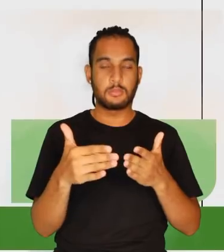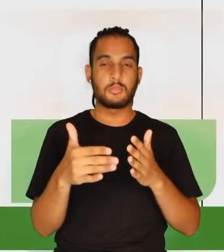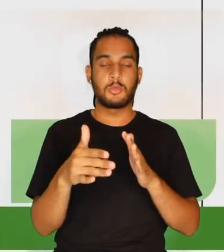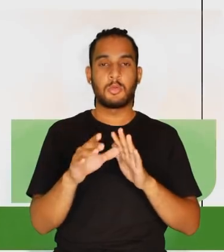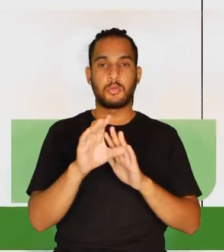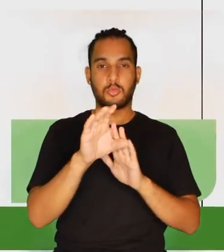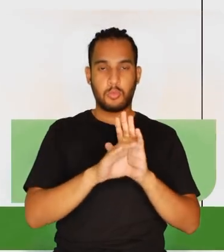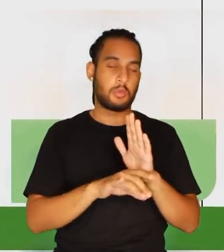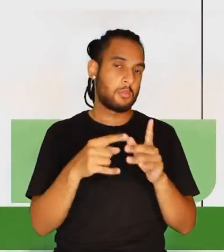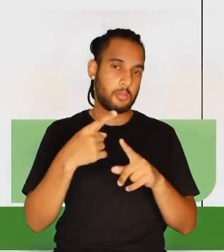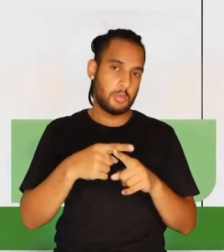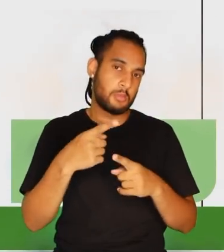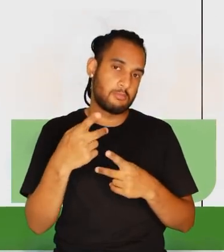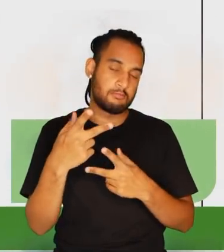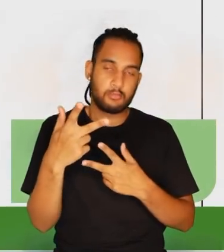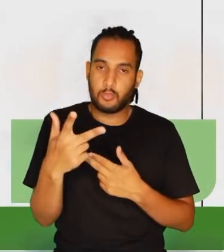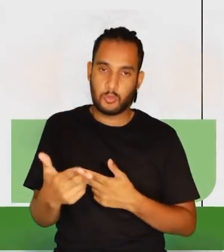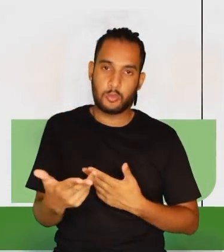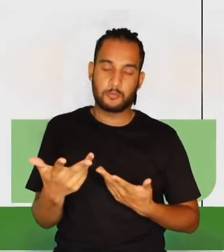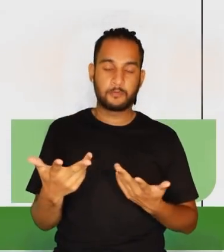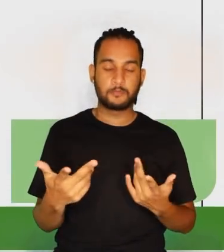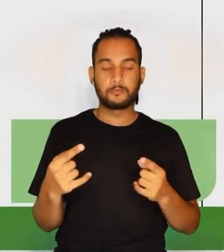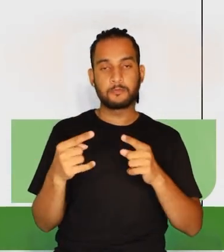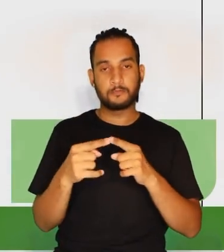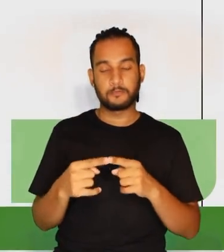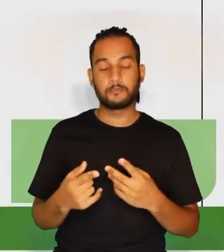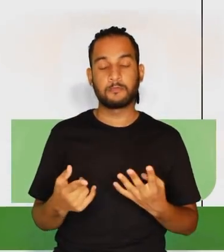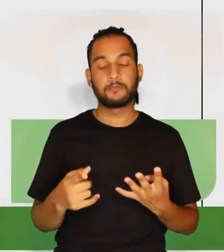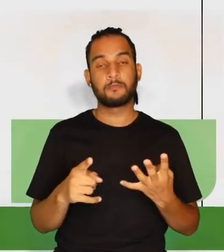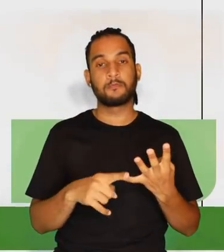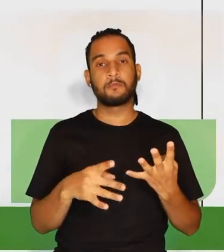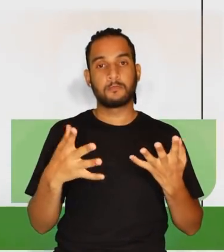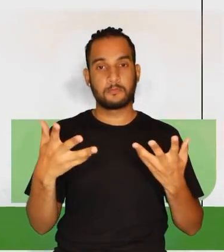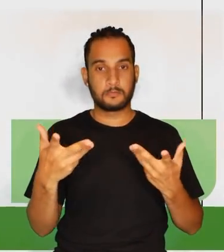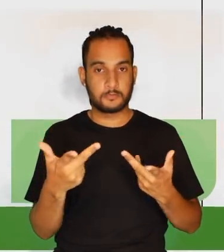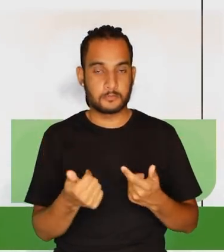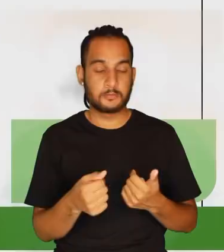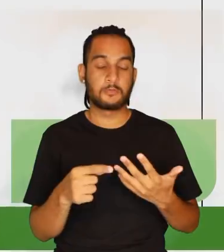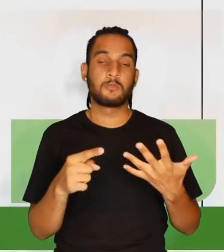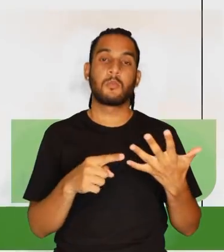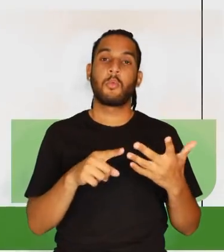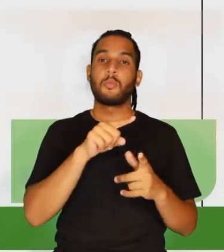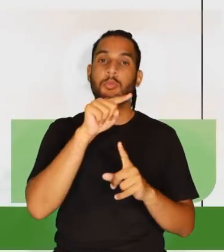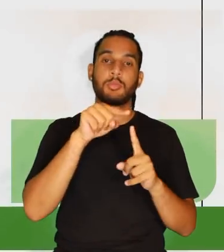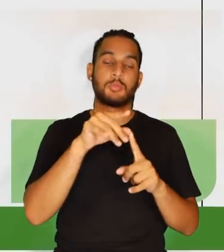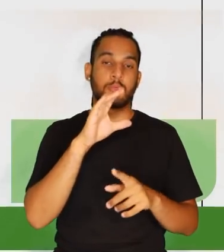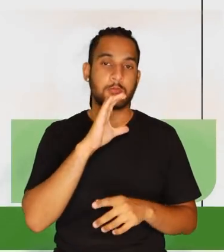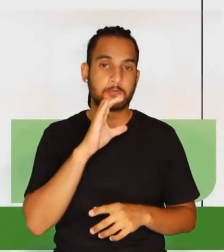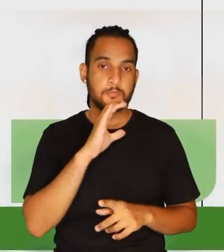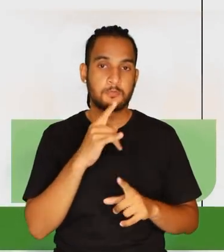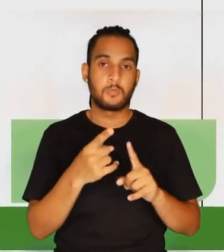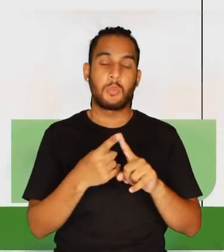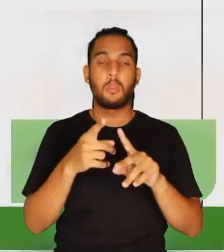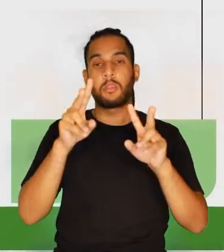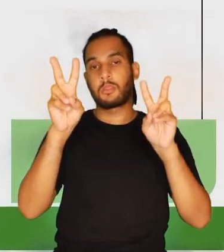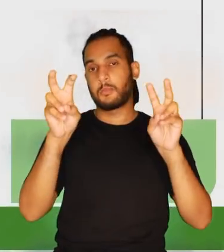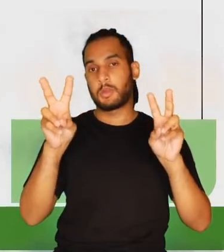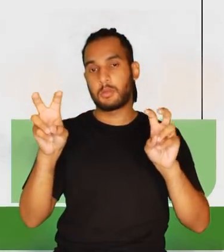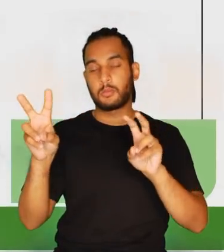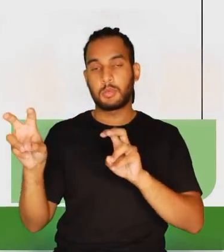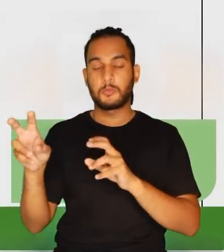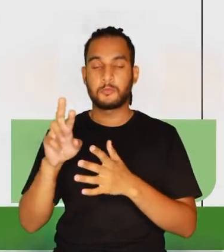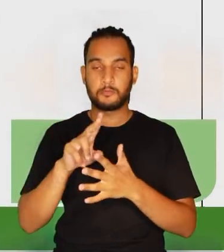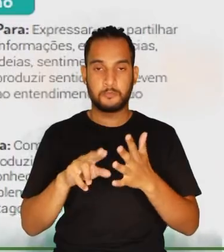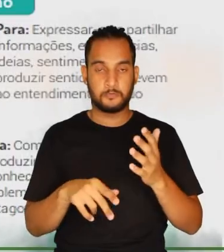do componente curricular, porque eles são os mesmos, se coincidem. Habilidades, objetos de conhecimento e